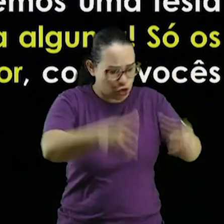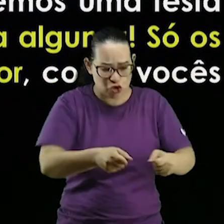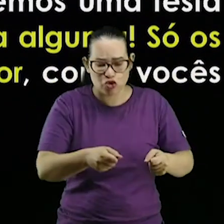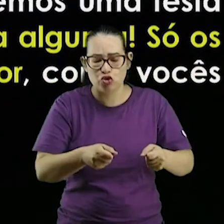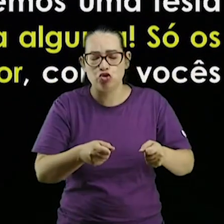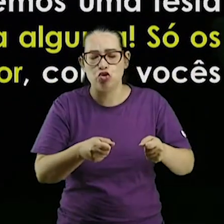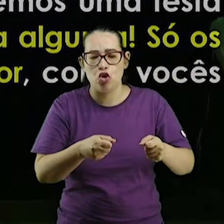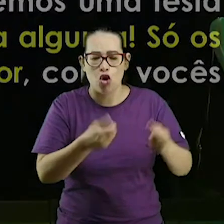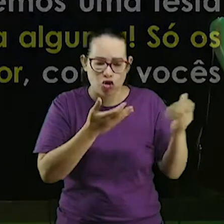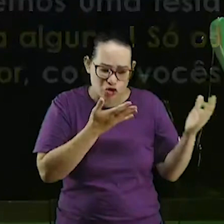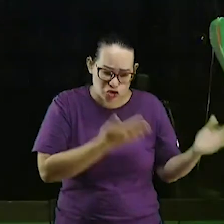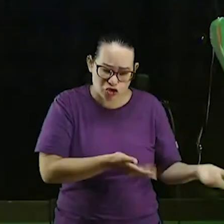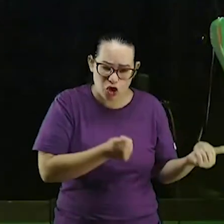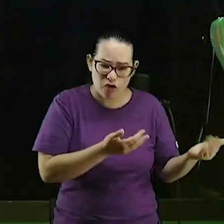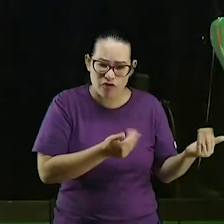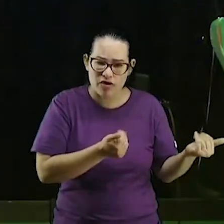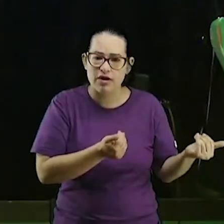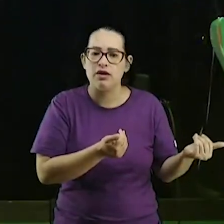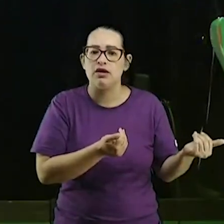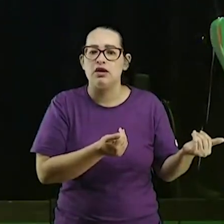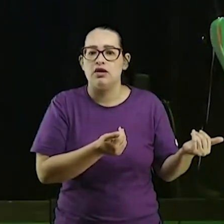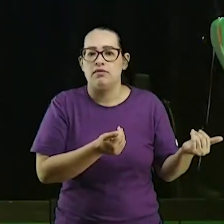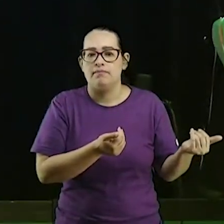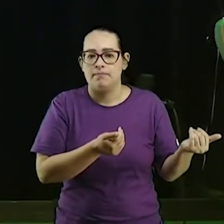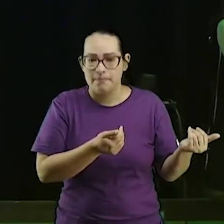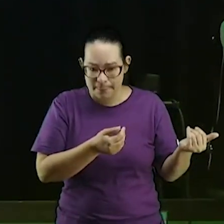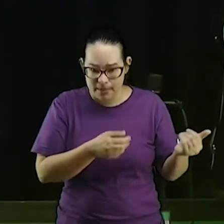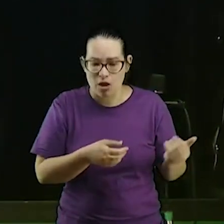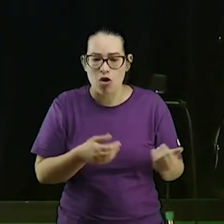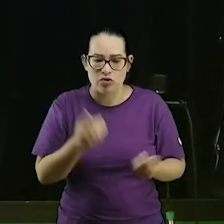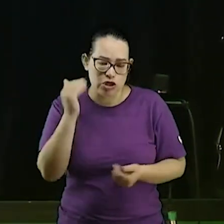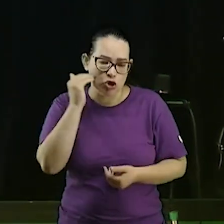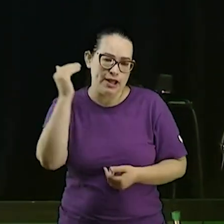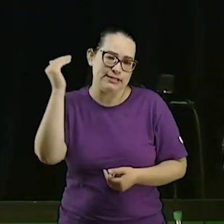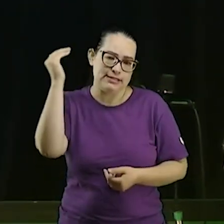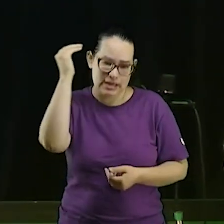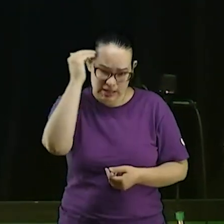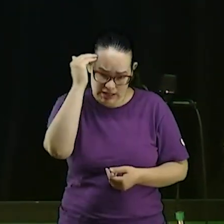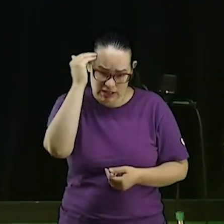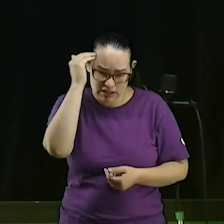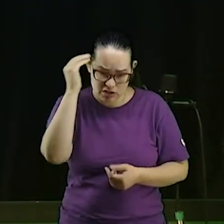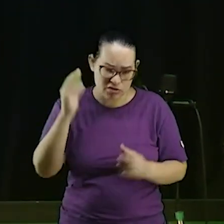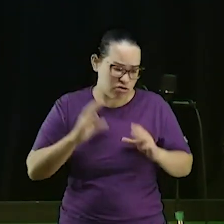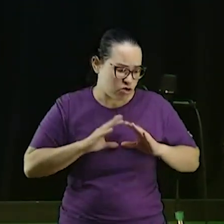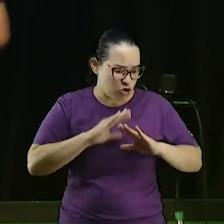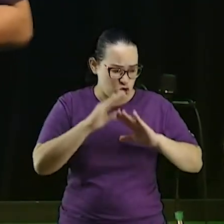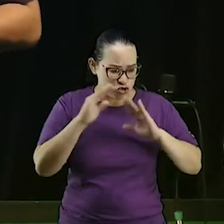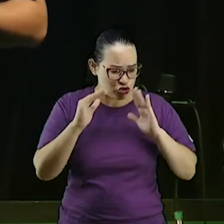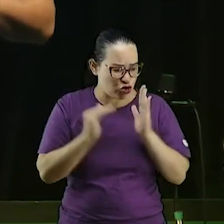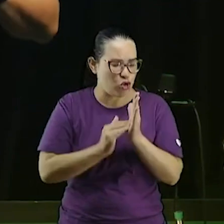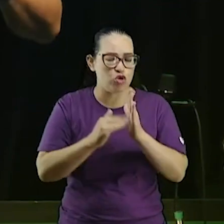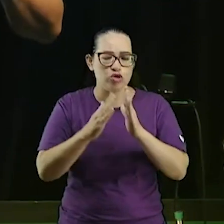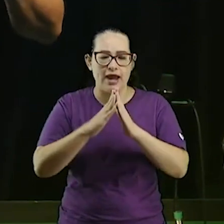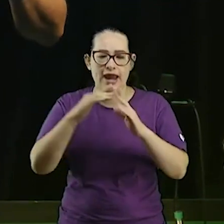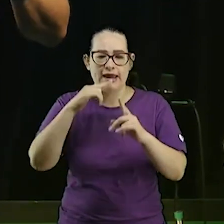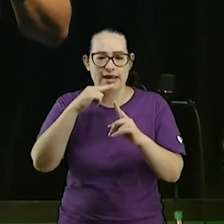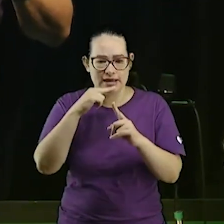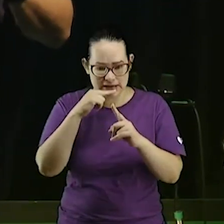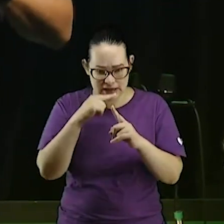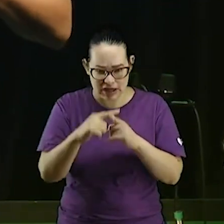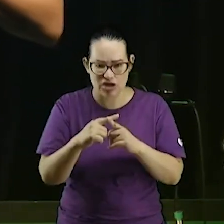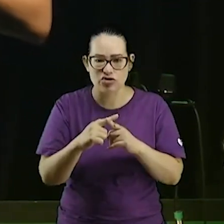o raya o jump o upgrade também vai os